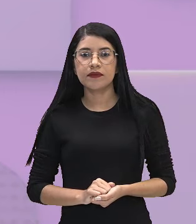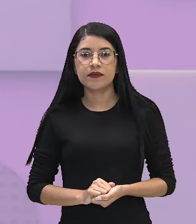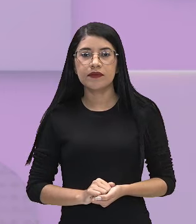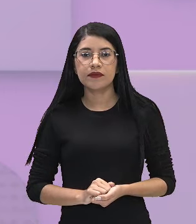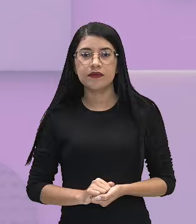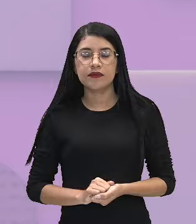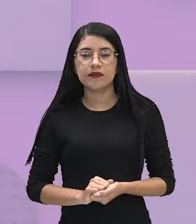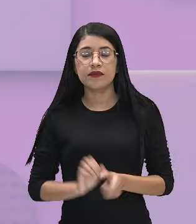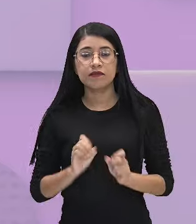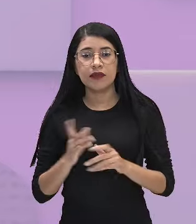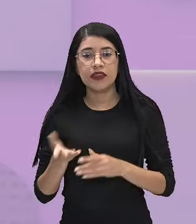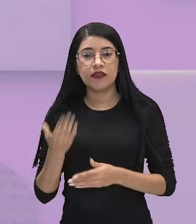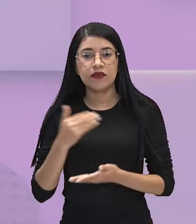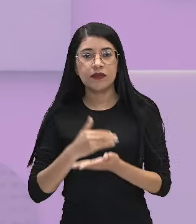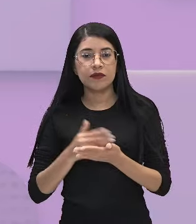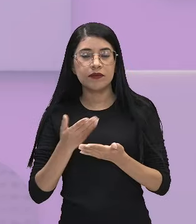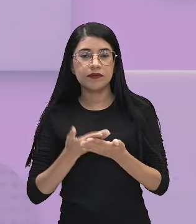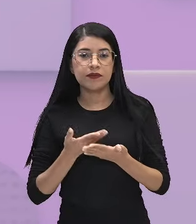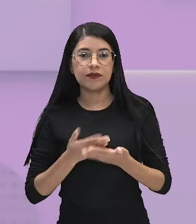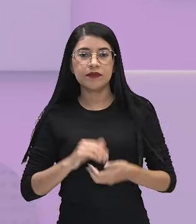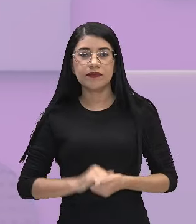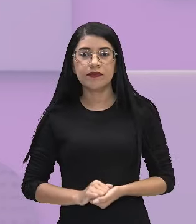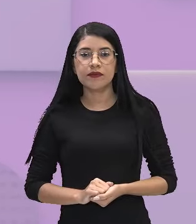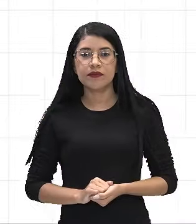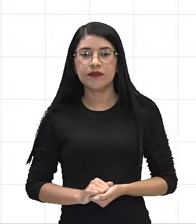Muito bem, então vamos à nossa aula!